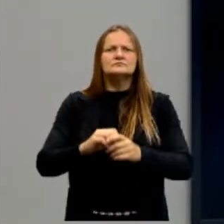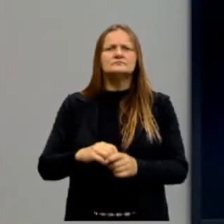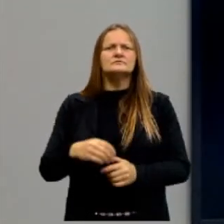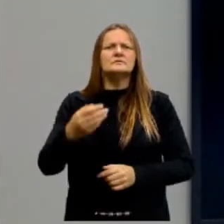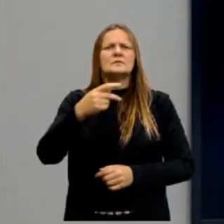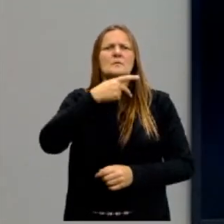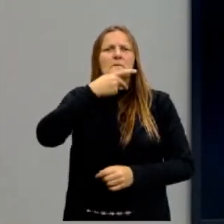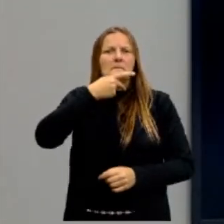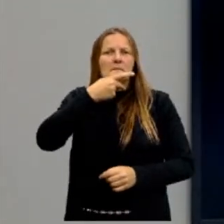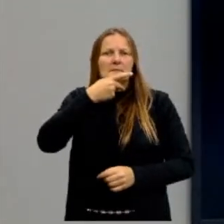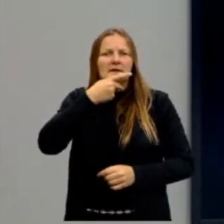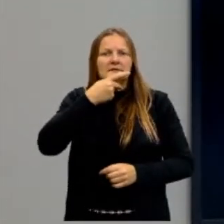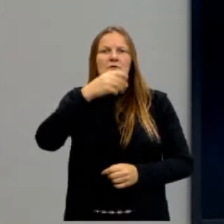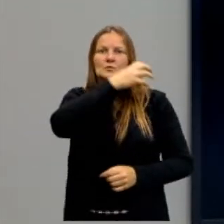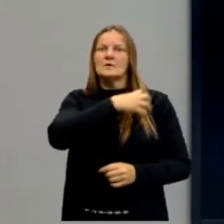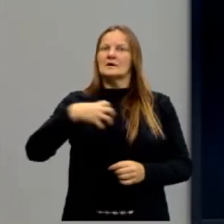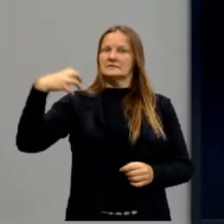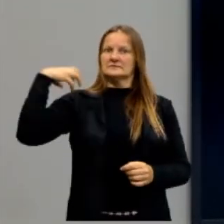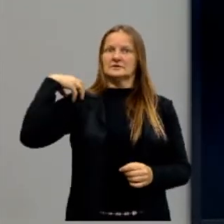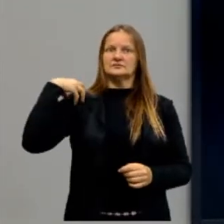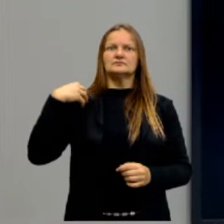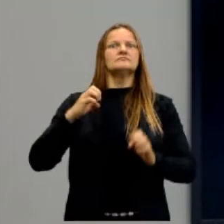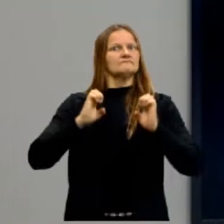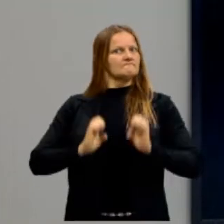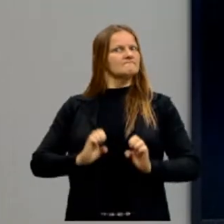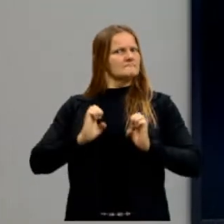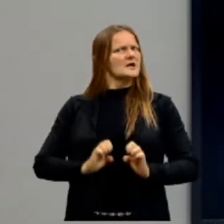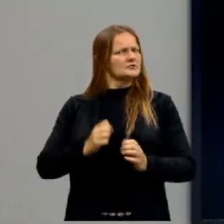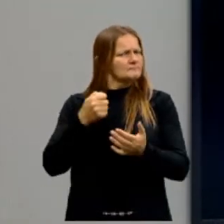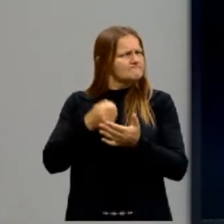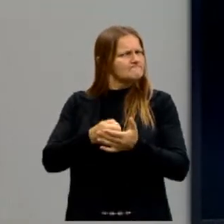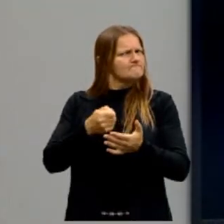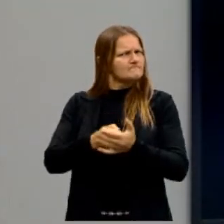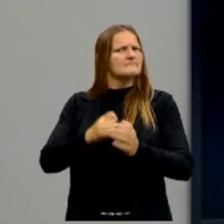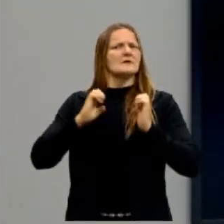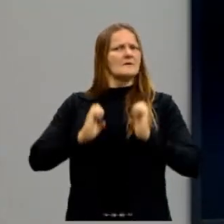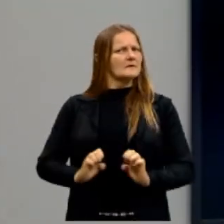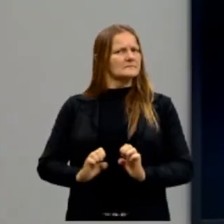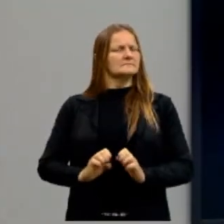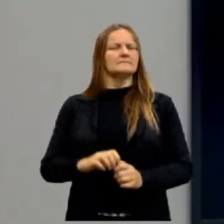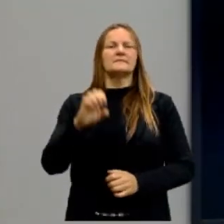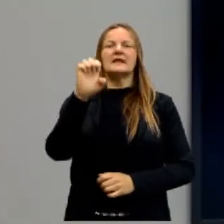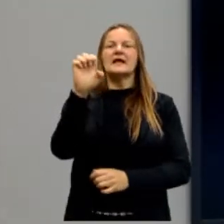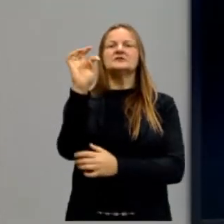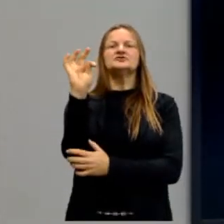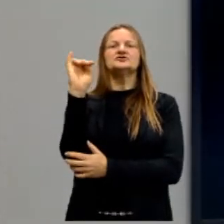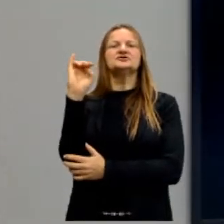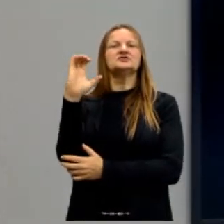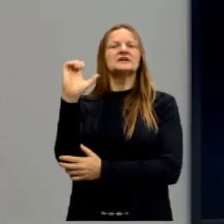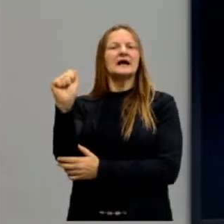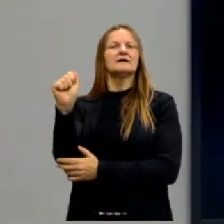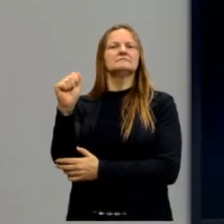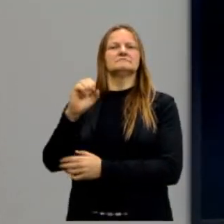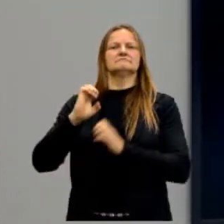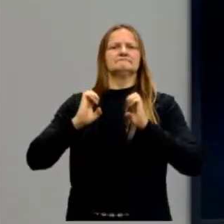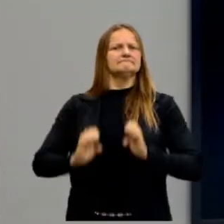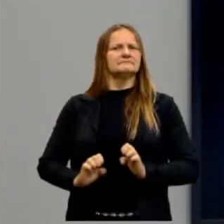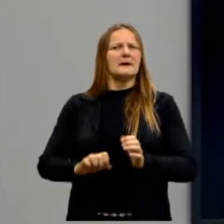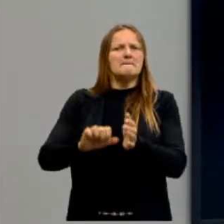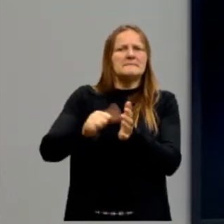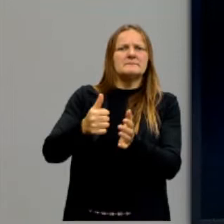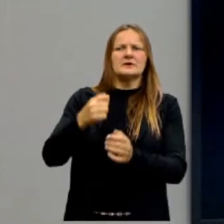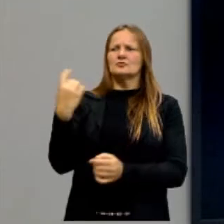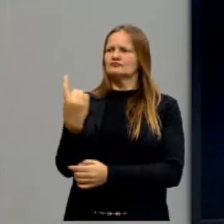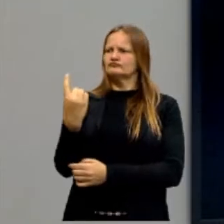Platão e Aristóteles têm isso muito firme, muito sólido. Princípios éticos, você primeiro o